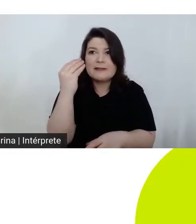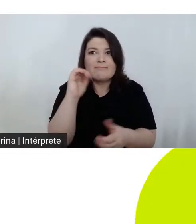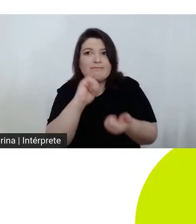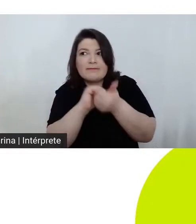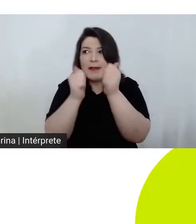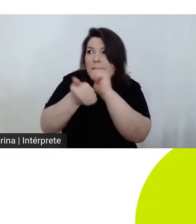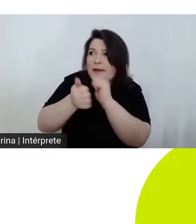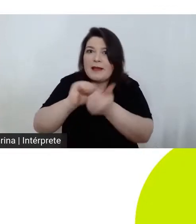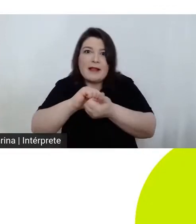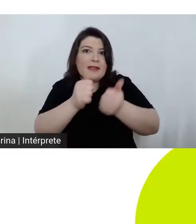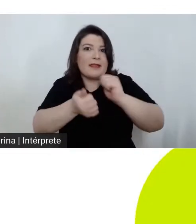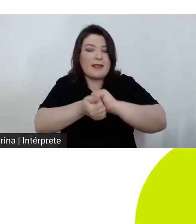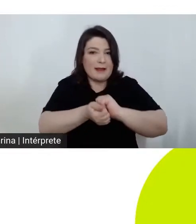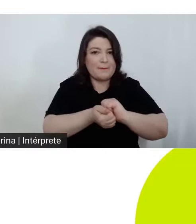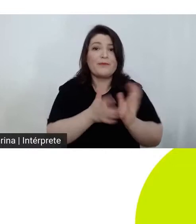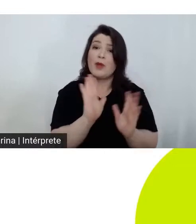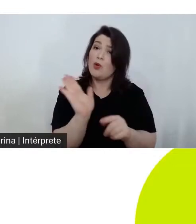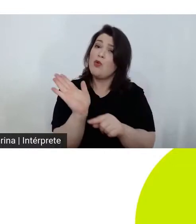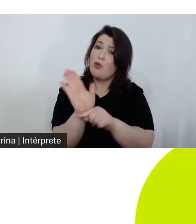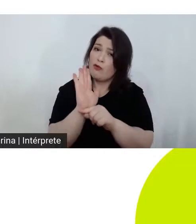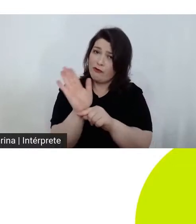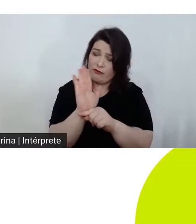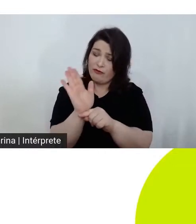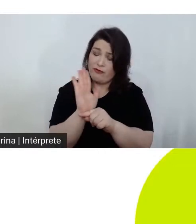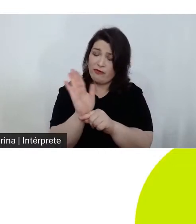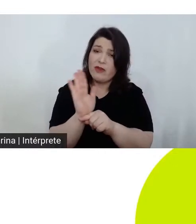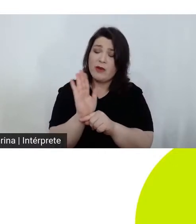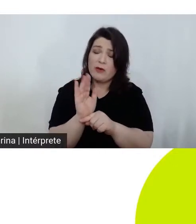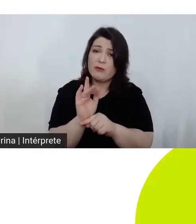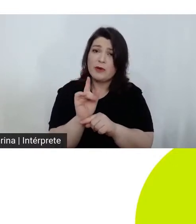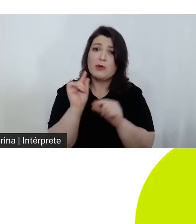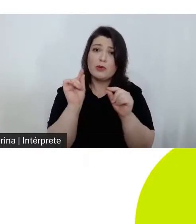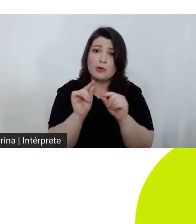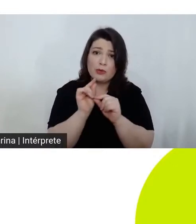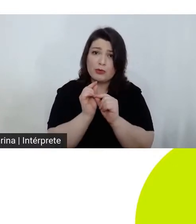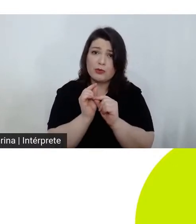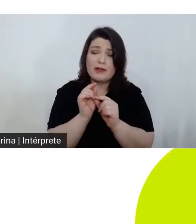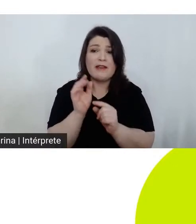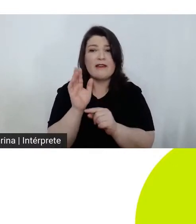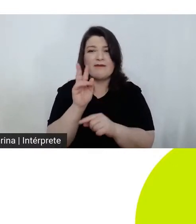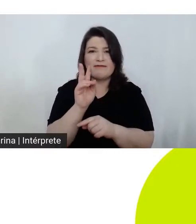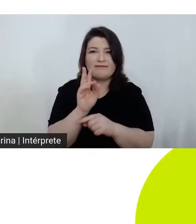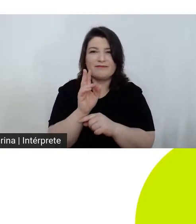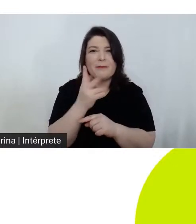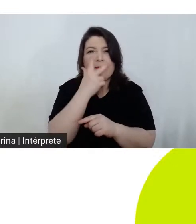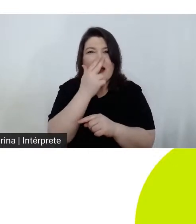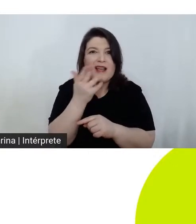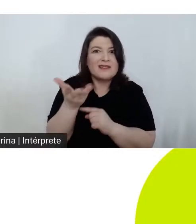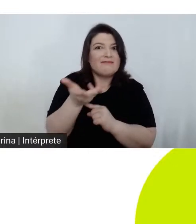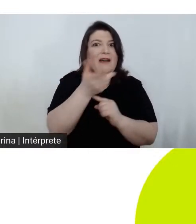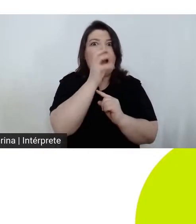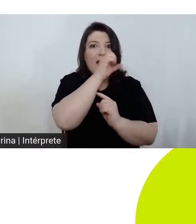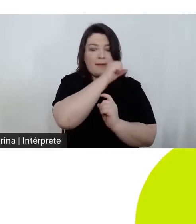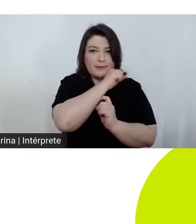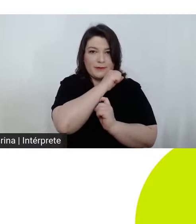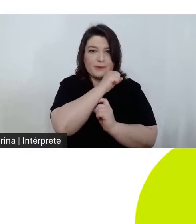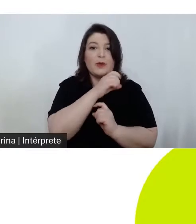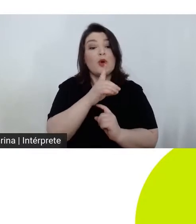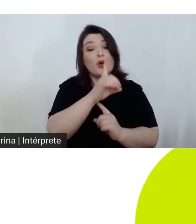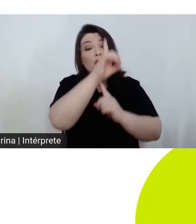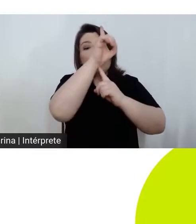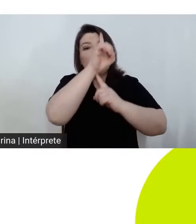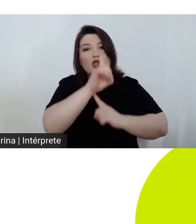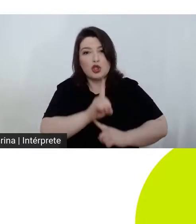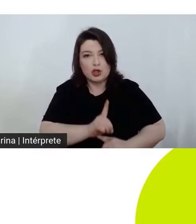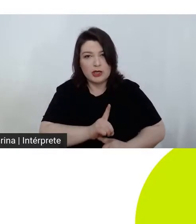caricata, o filme tem uma coisa bastante verossímula. Os diretores, o Benny e o